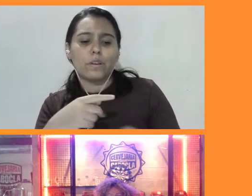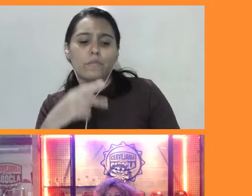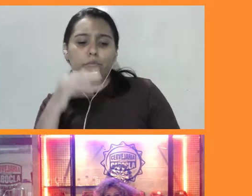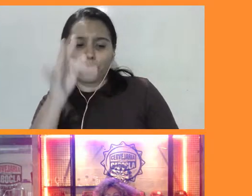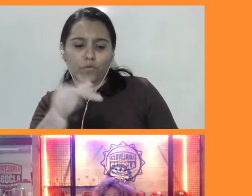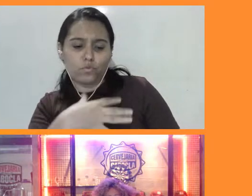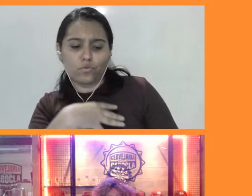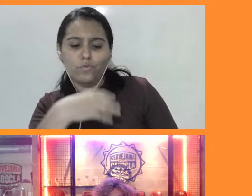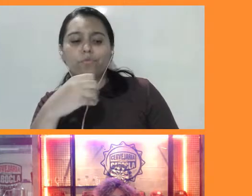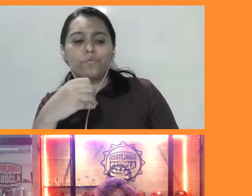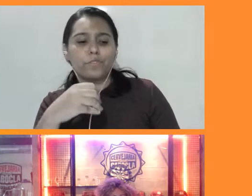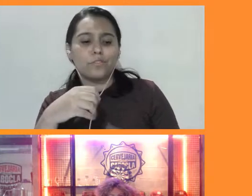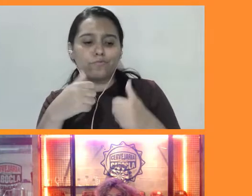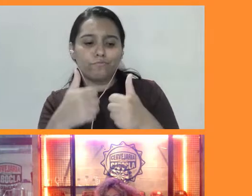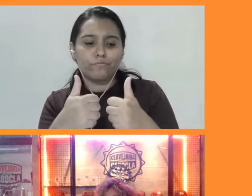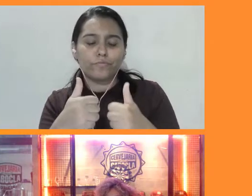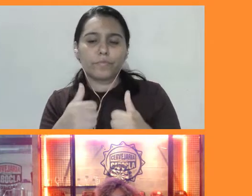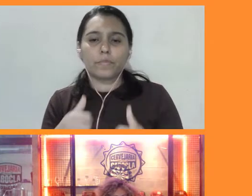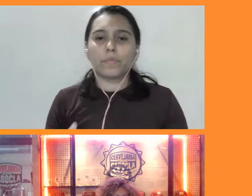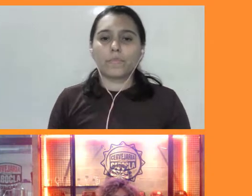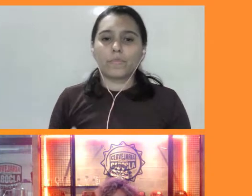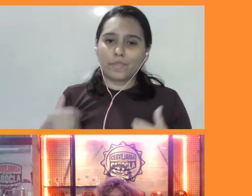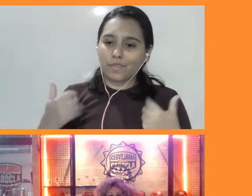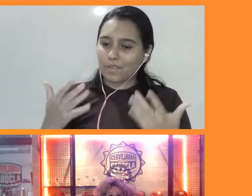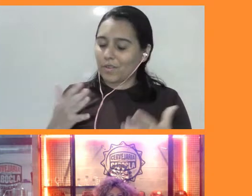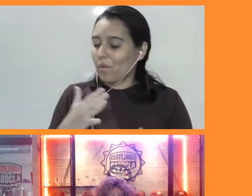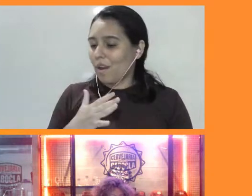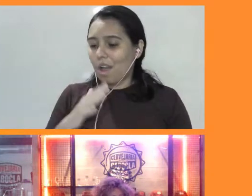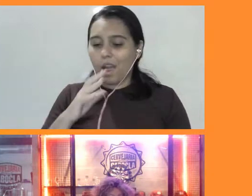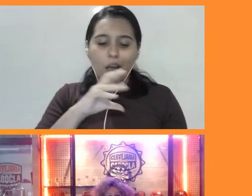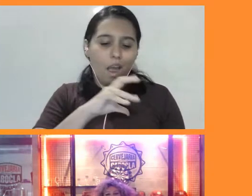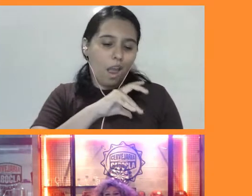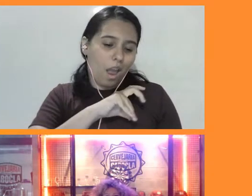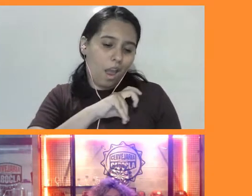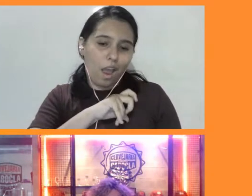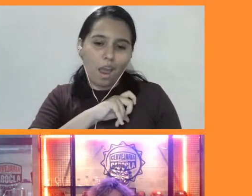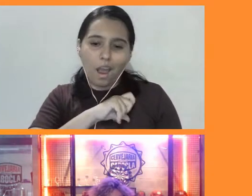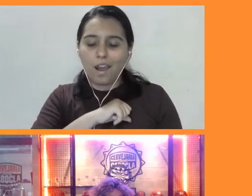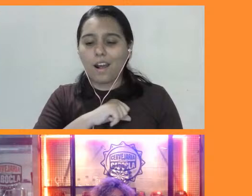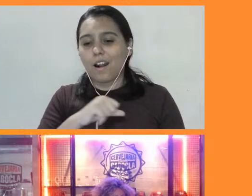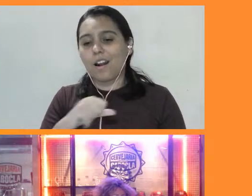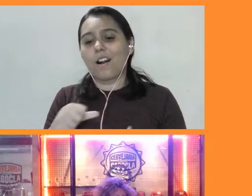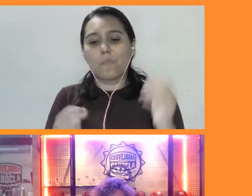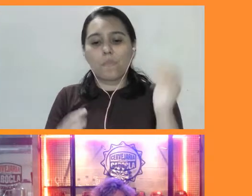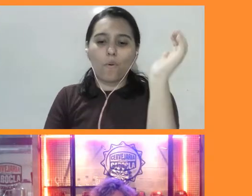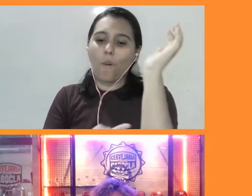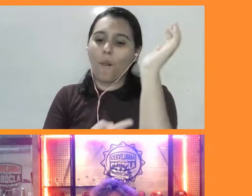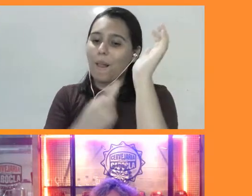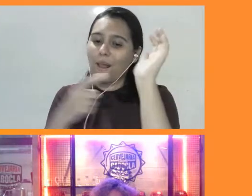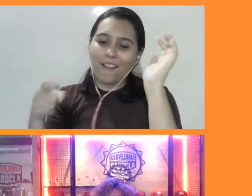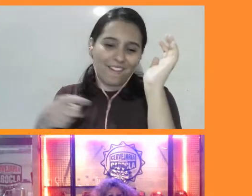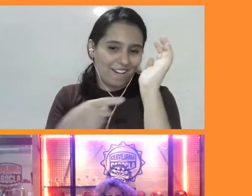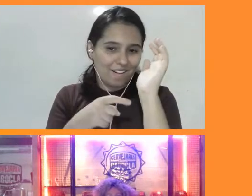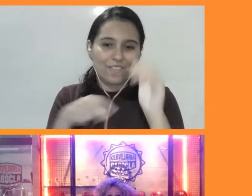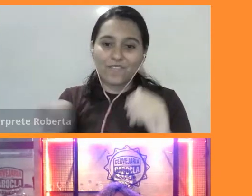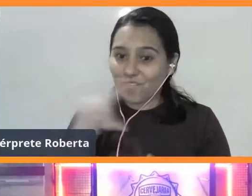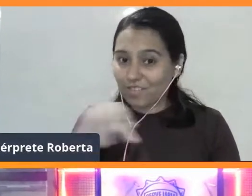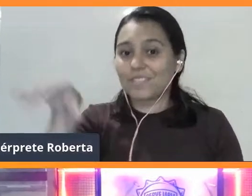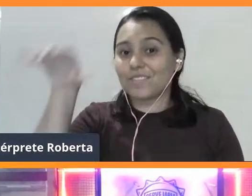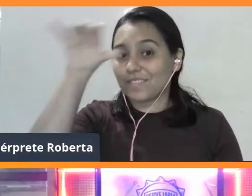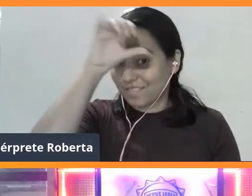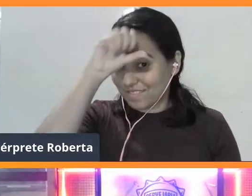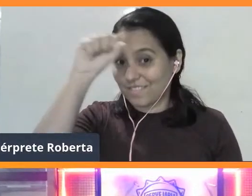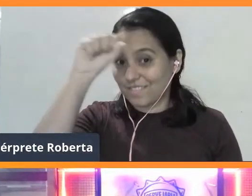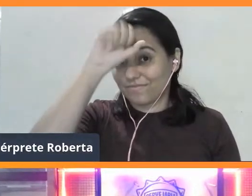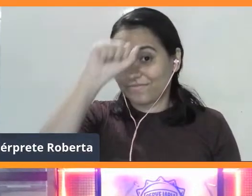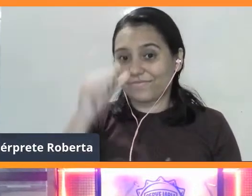Eu estou apaixonada pelos lagartos, gente. Veja aí, meninas. Aprendam com as lagartas, né? Porque é isso